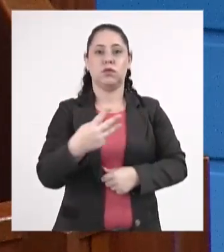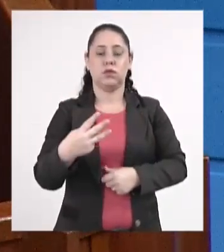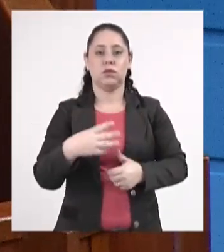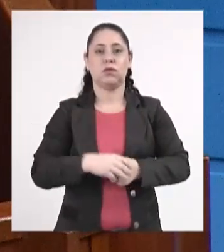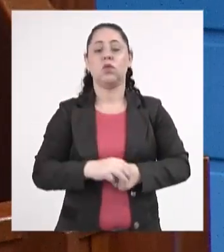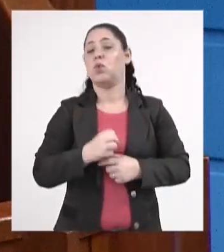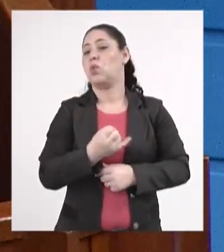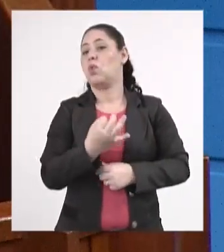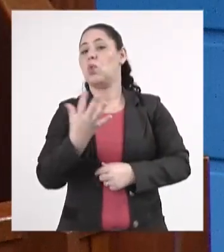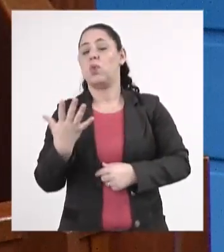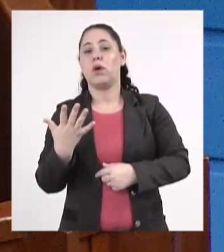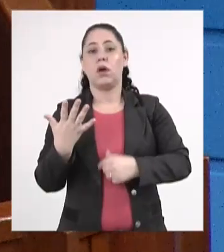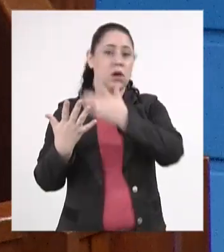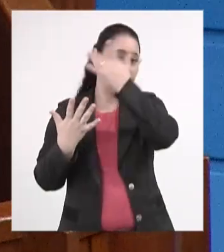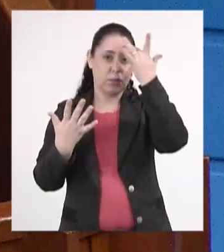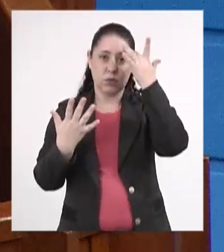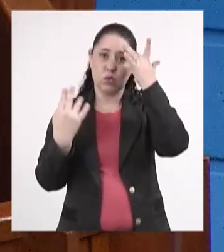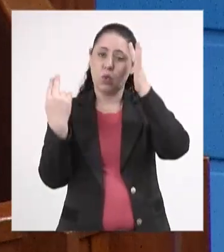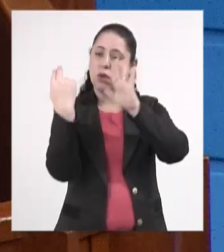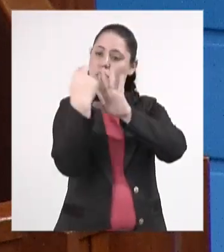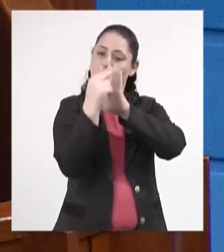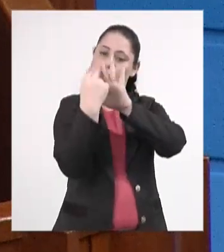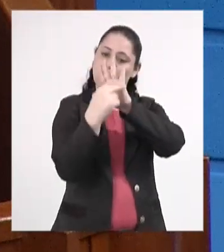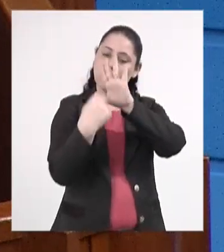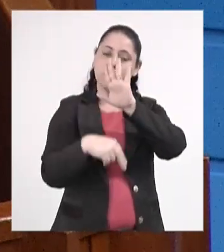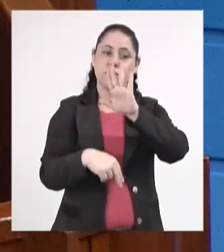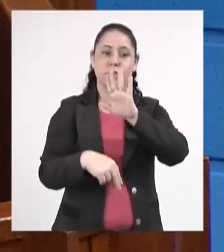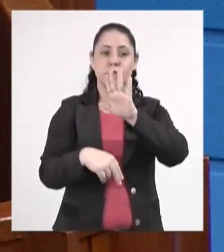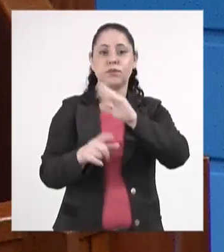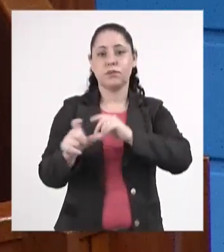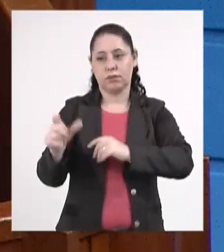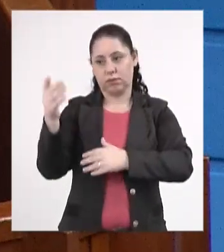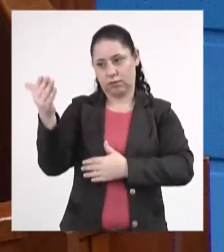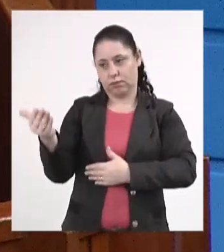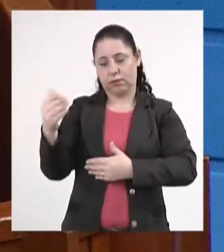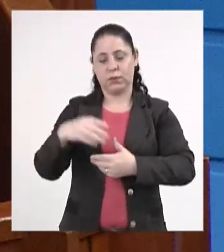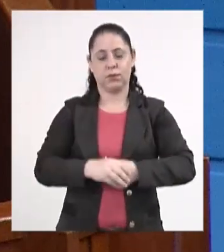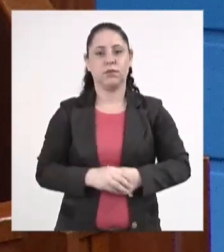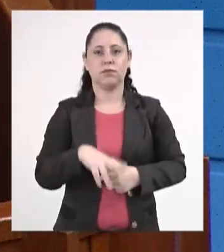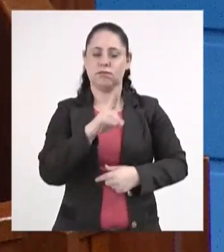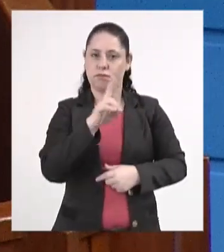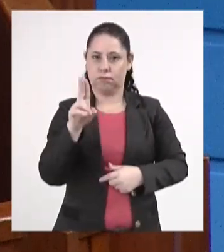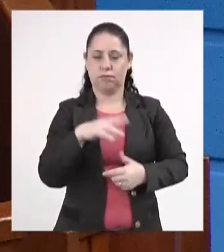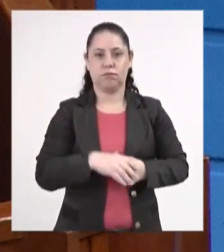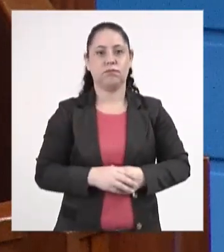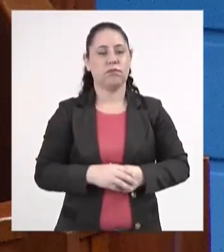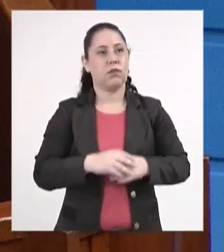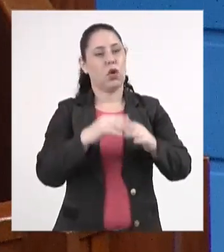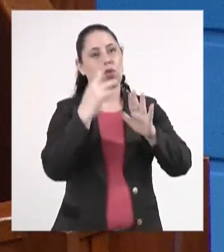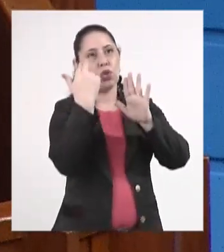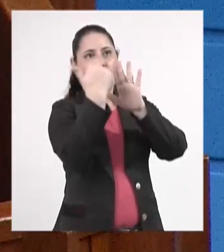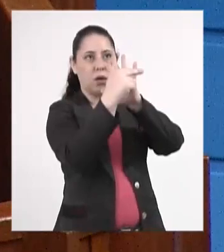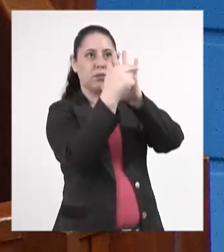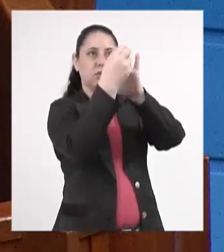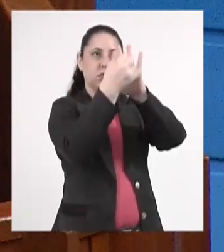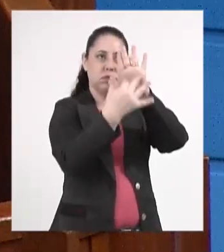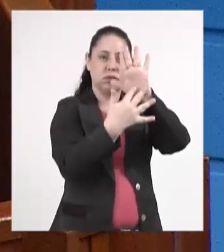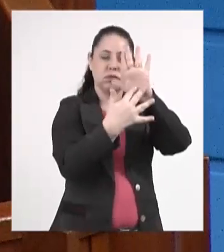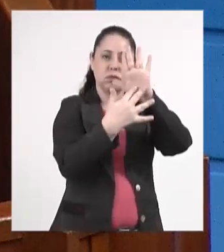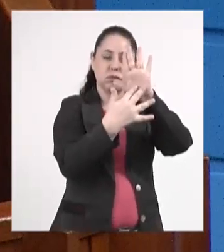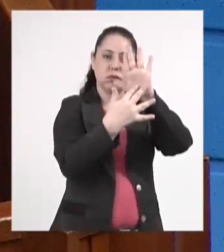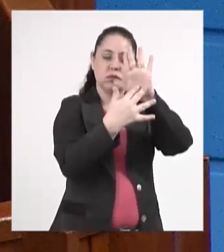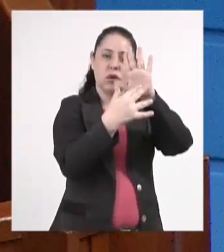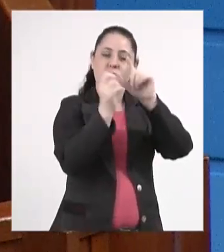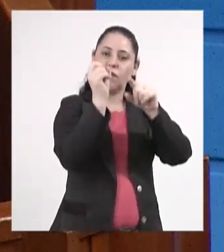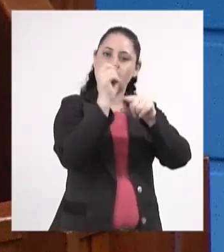quais foram as nomeações. parte, deputado. Vou conceder. As nomeações, está lá, fulano de tal, símbolo,